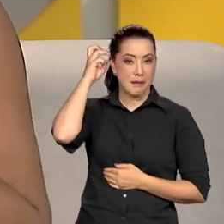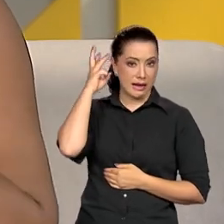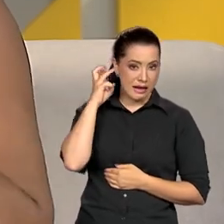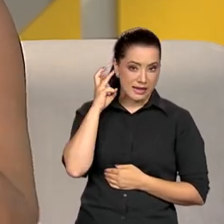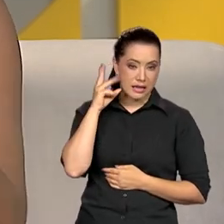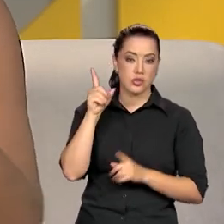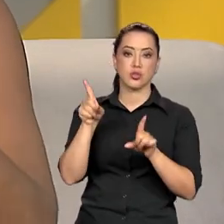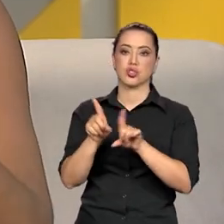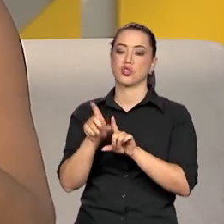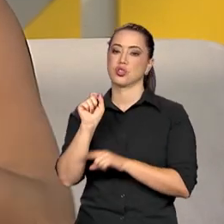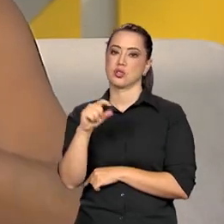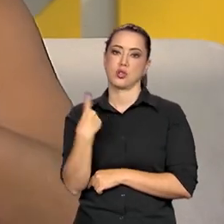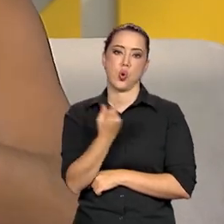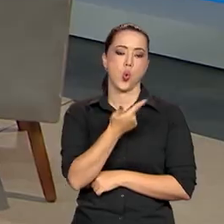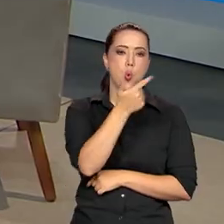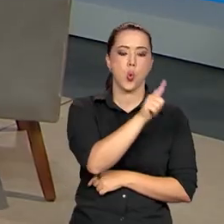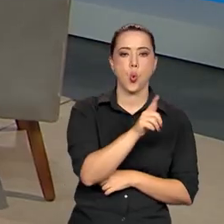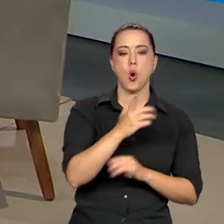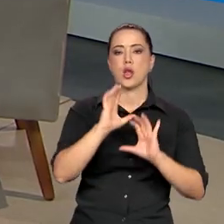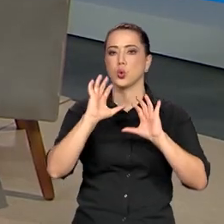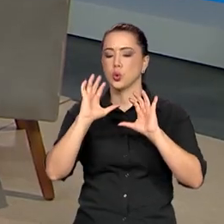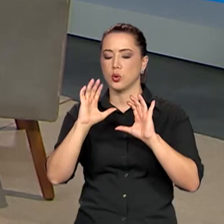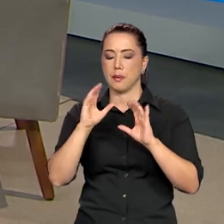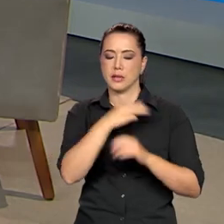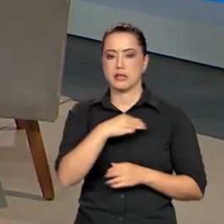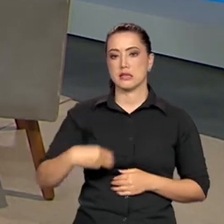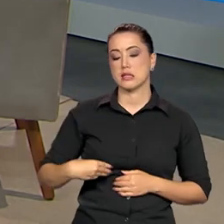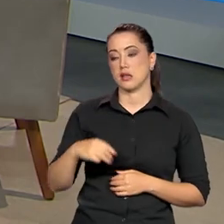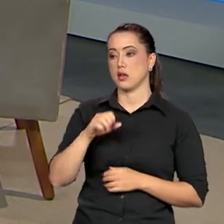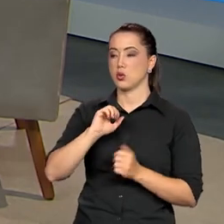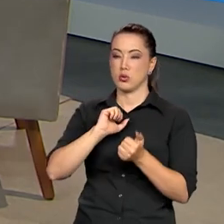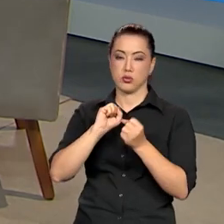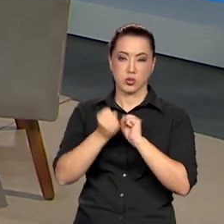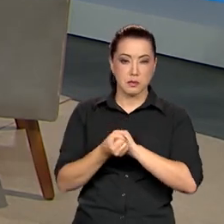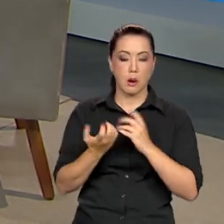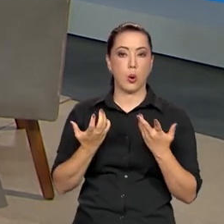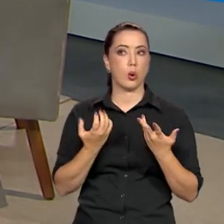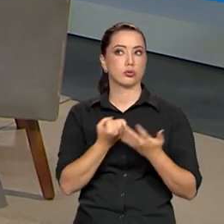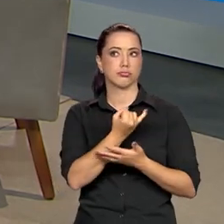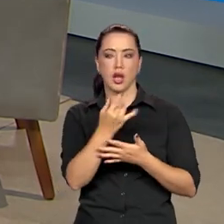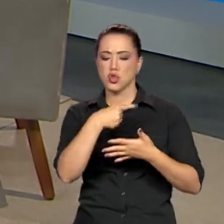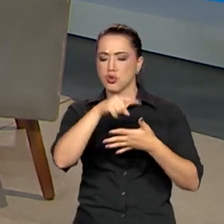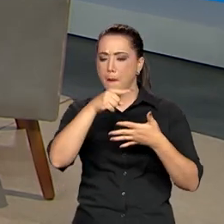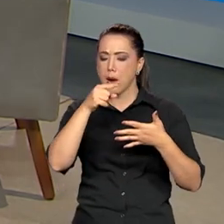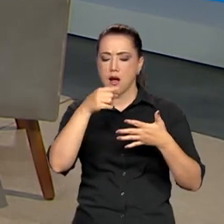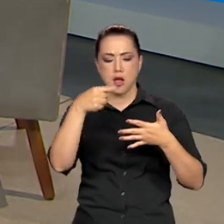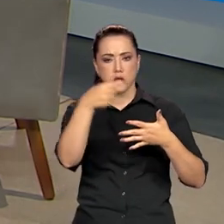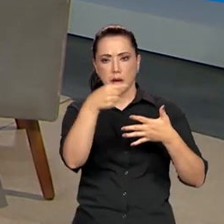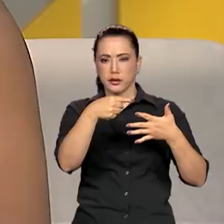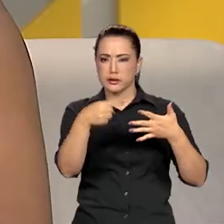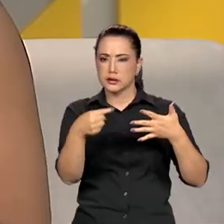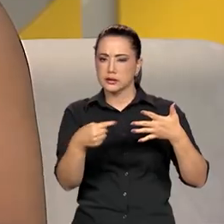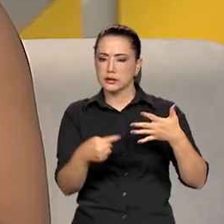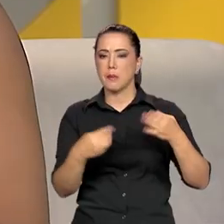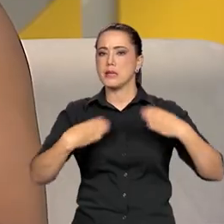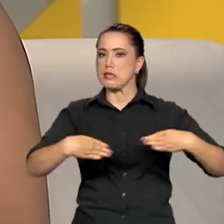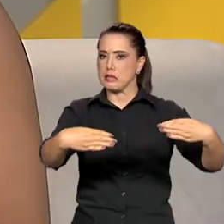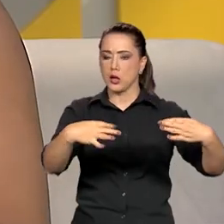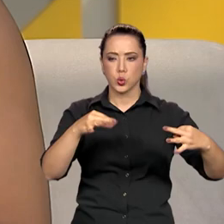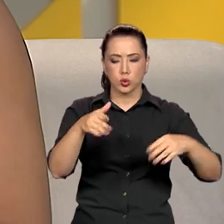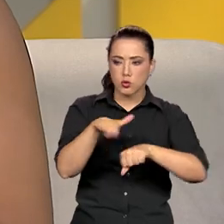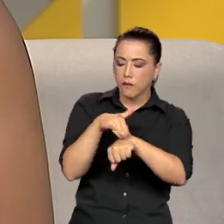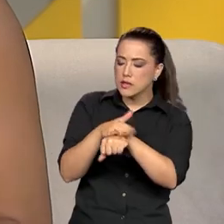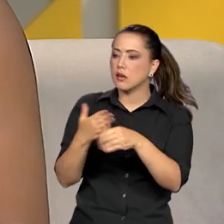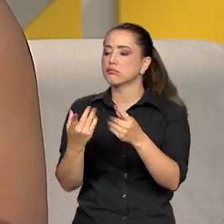esporte. Então, tem várias coisas. E o bom é a gente poder aproveitar que somos transversais, mas com muita responsabilidade. Eu sempre costumo dizer